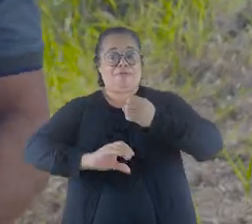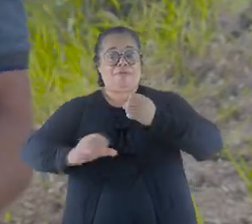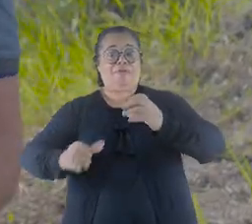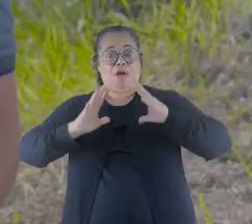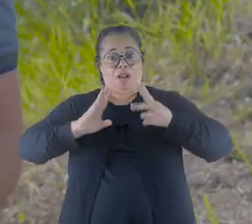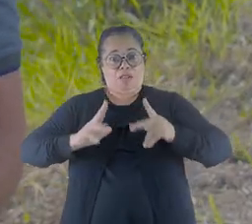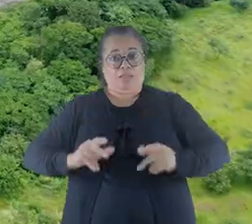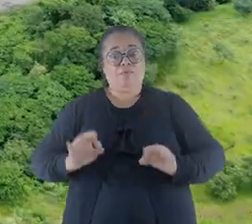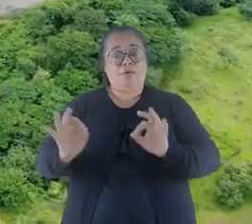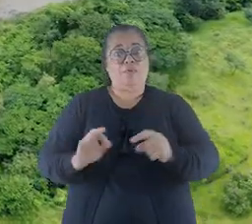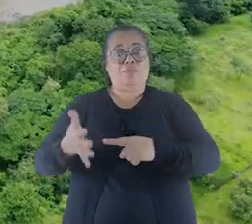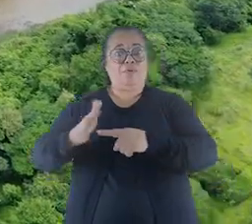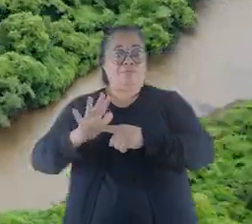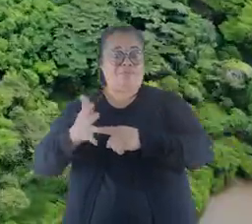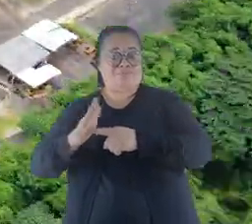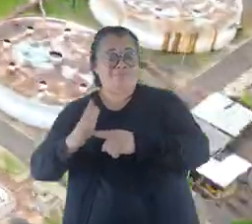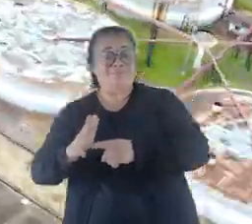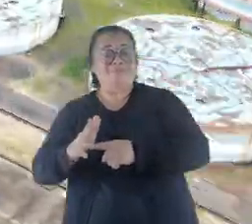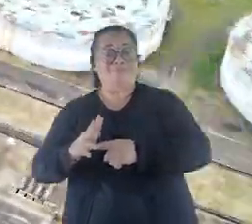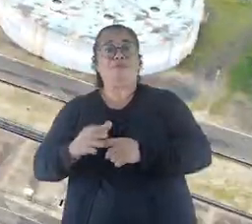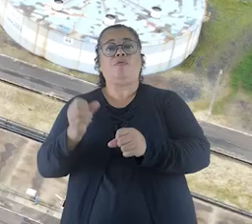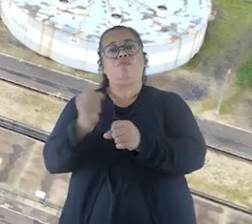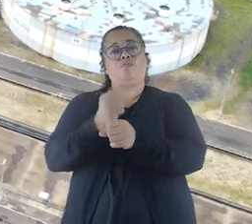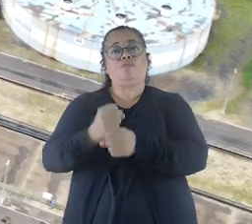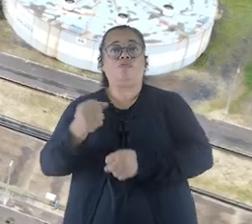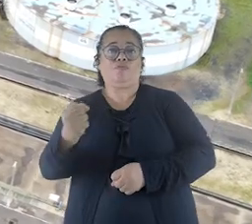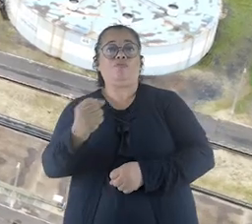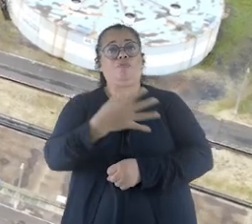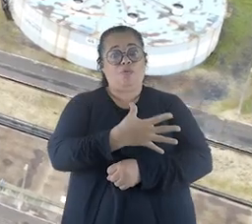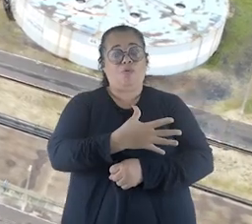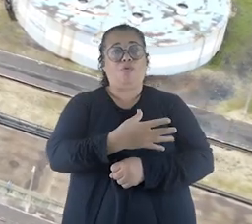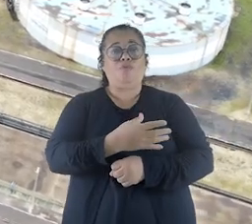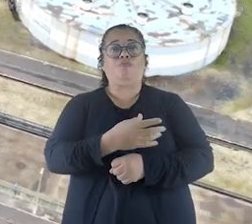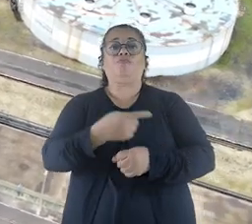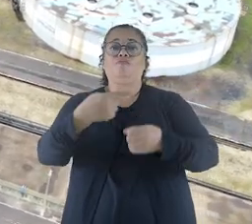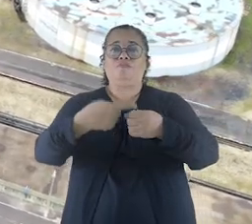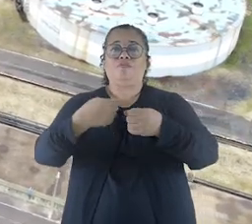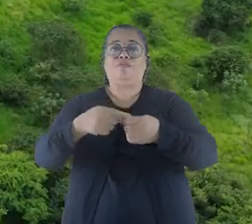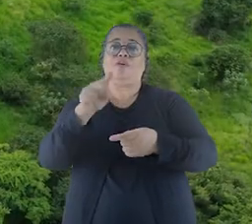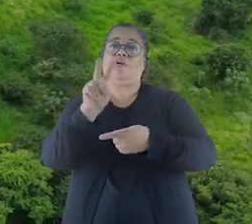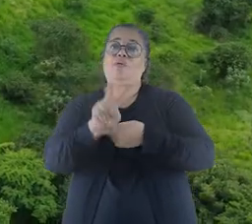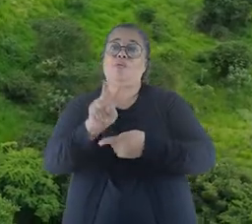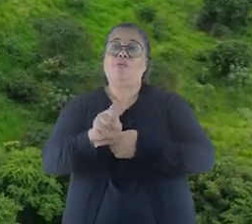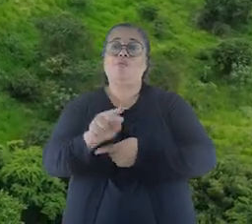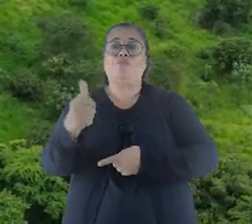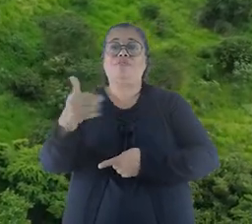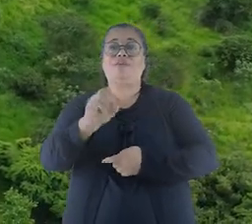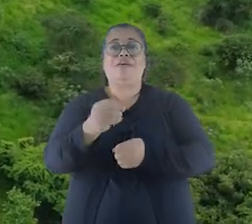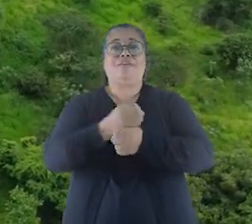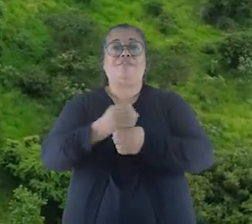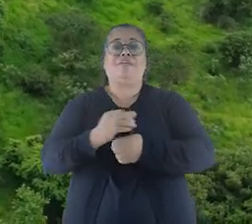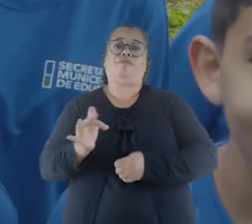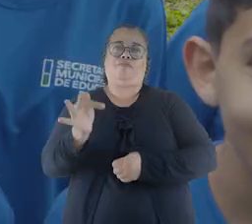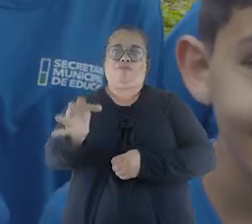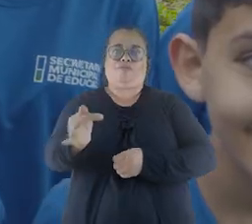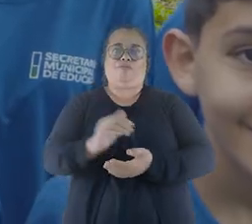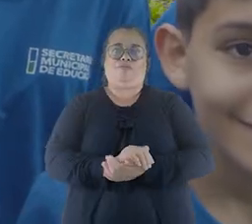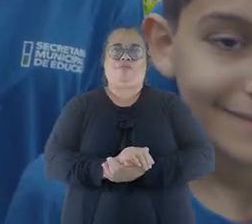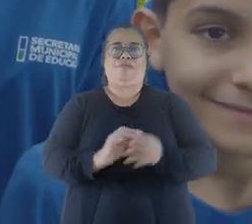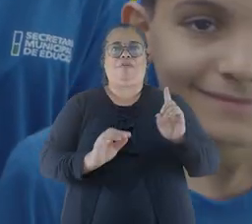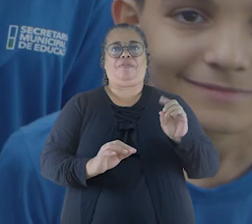tratamento de esgoto, recuperando 12 reatores e construindo mais para atender a nossa cidade por mais 10 anos.